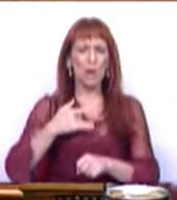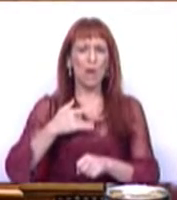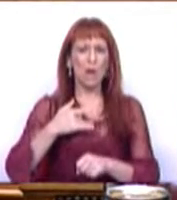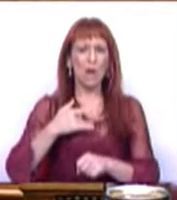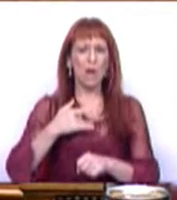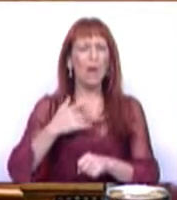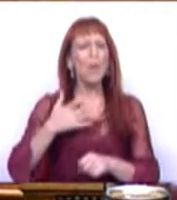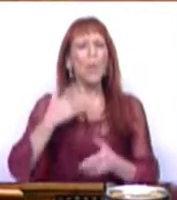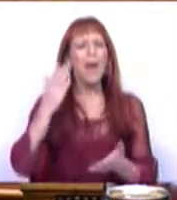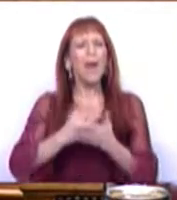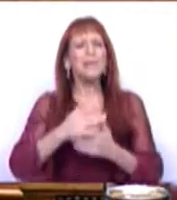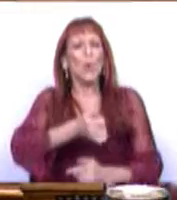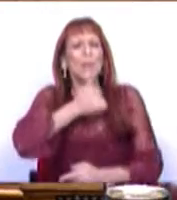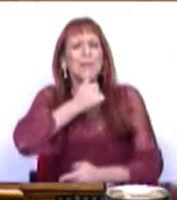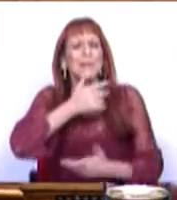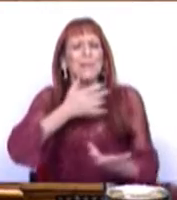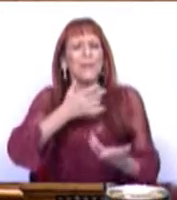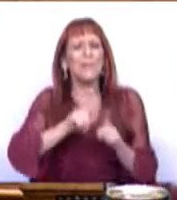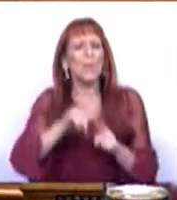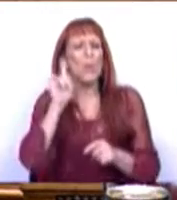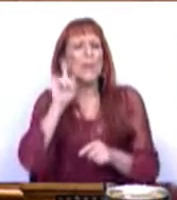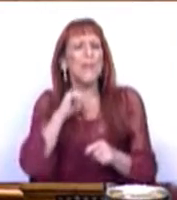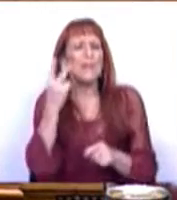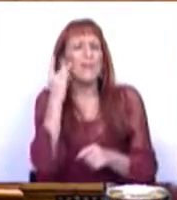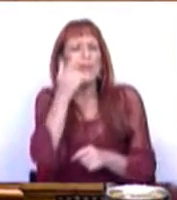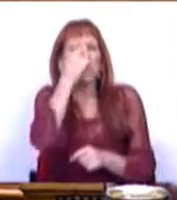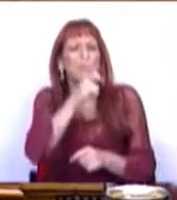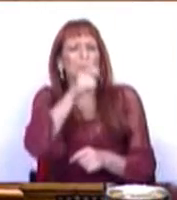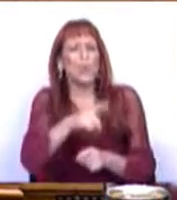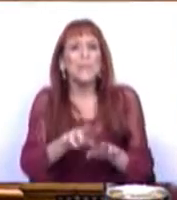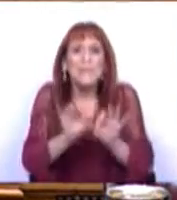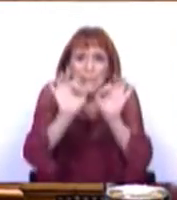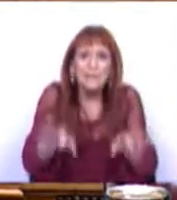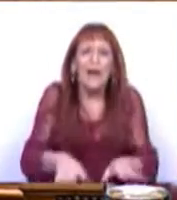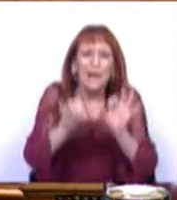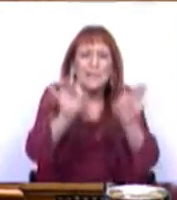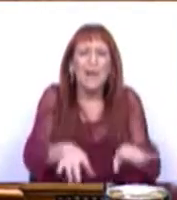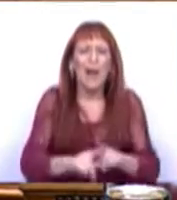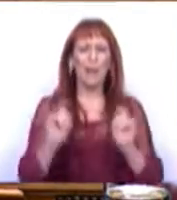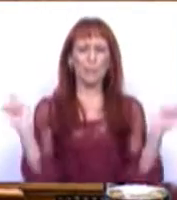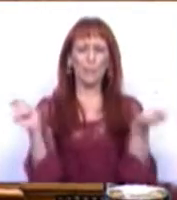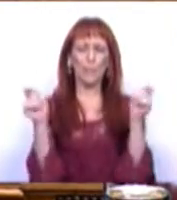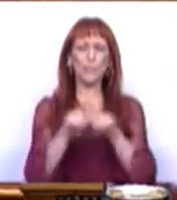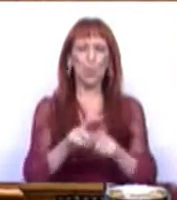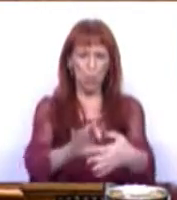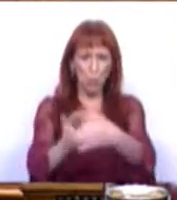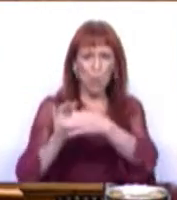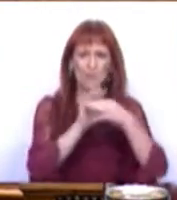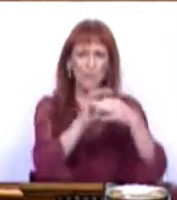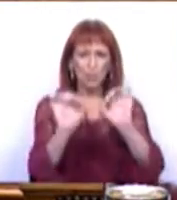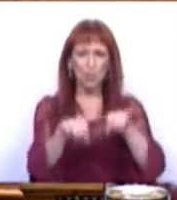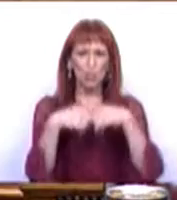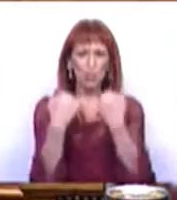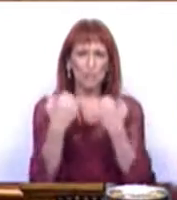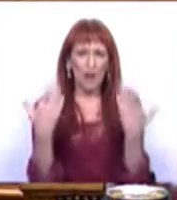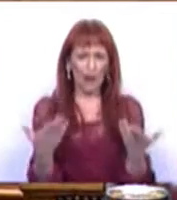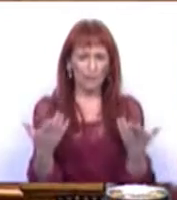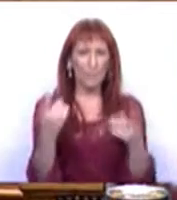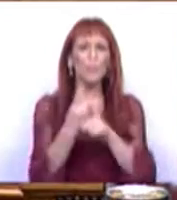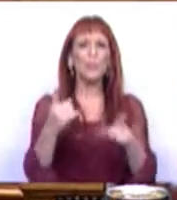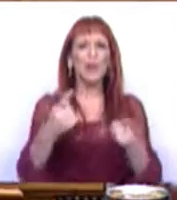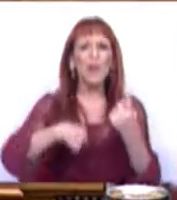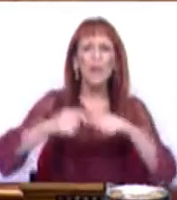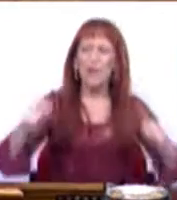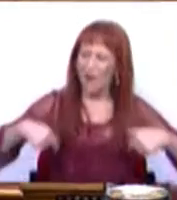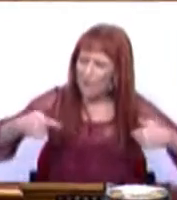que não é só decisivo na qualidade de vida dos cidadãos, como também é promotor de coesão social. Porque é